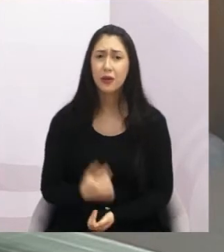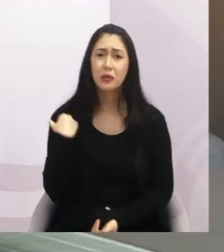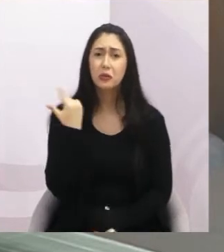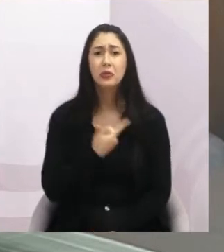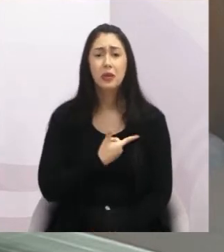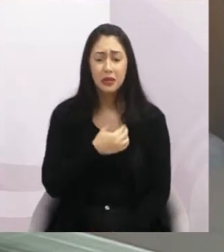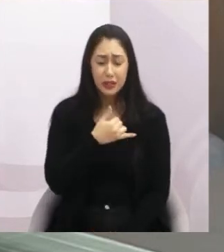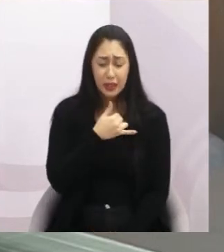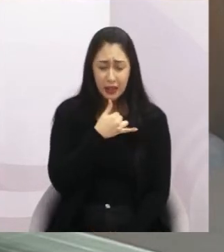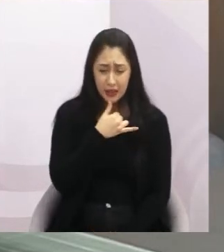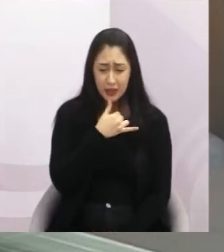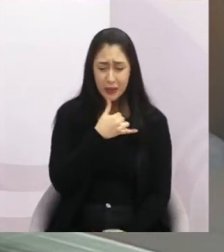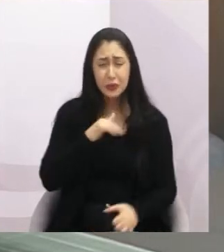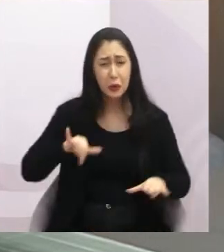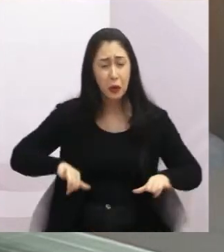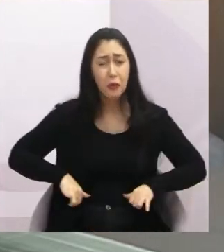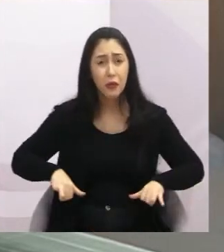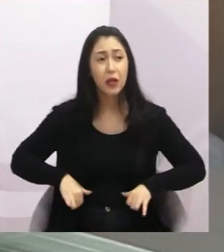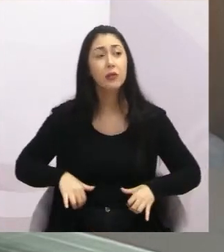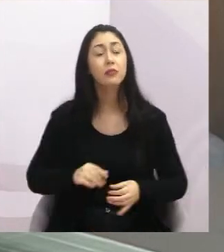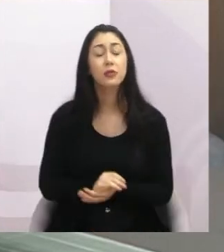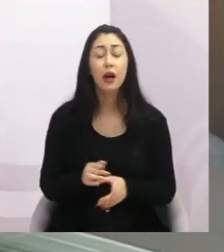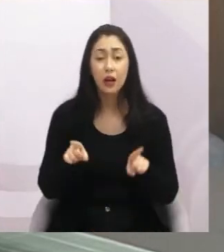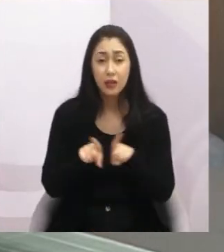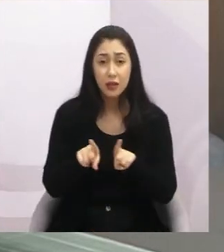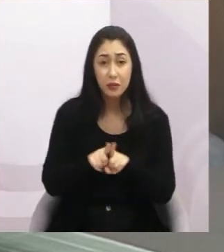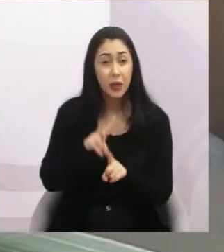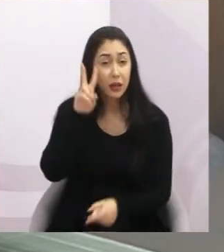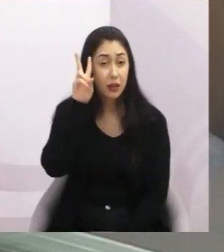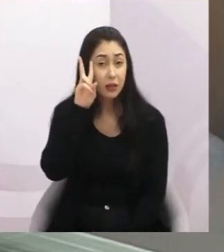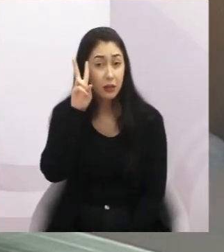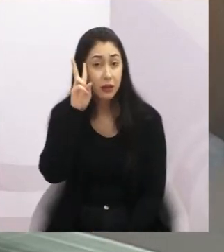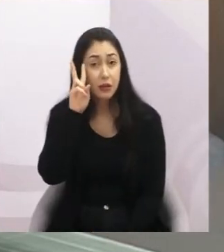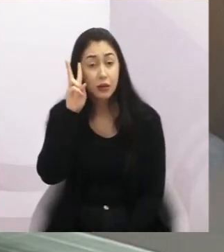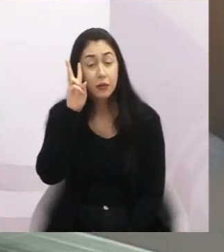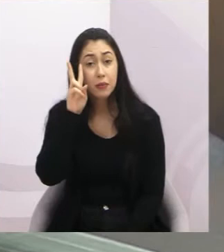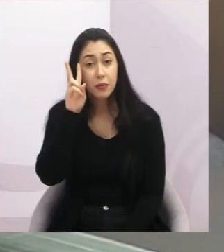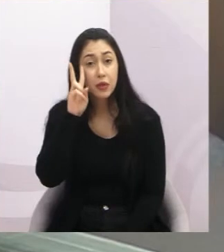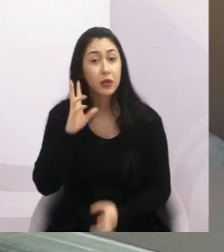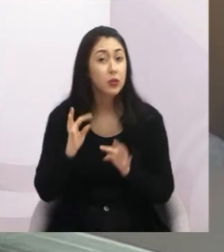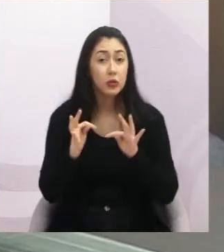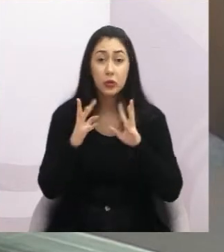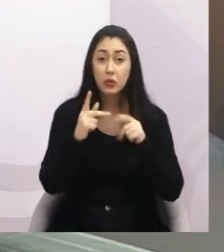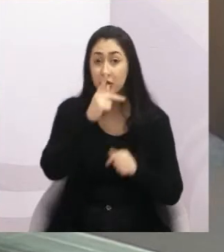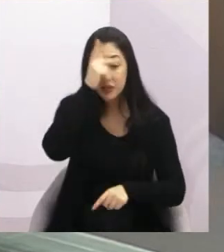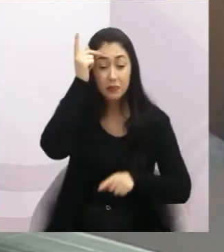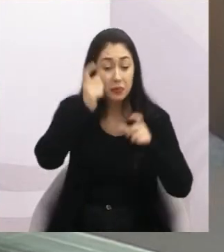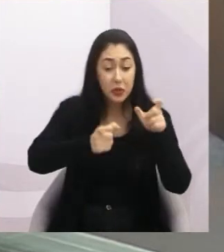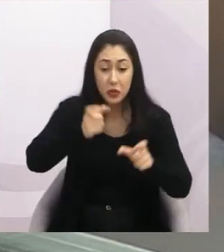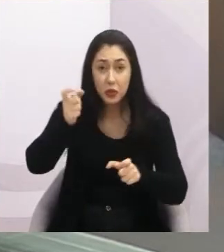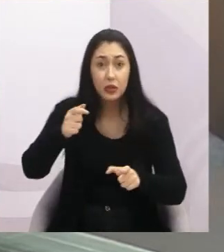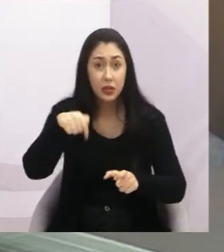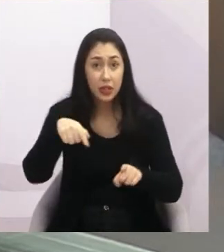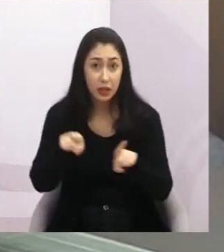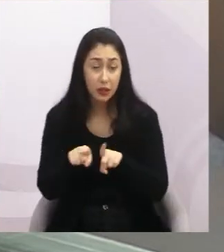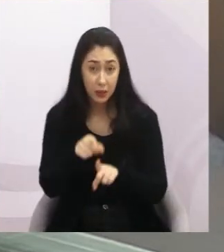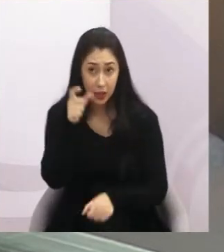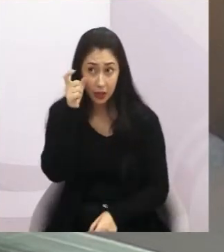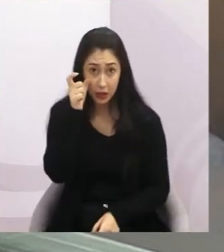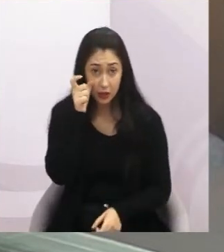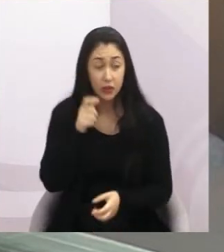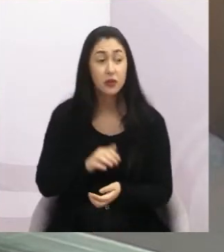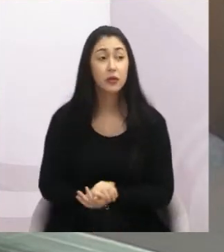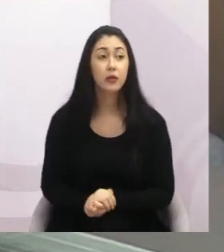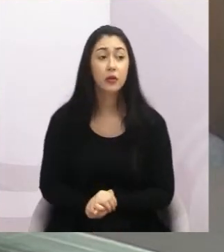abalado. E também fazer uma lembrança a todos que aqui estão, a todos que estão nos assistindo,